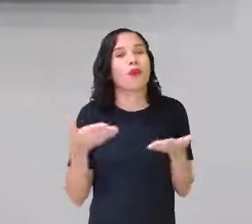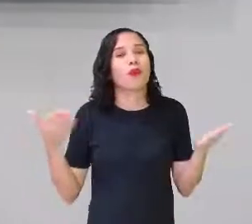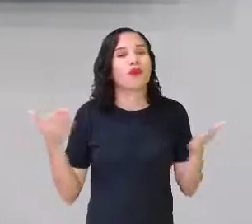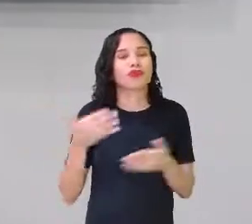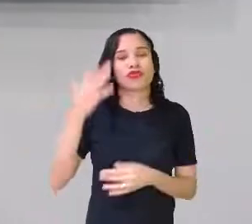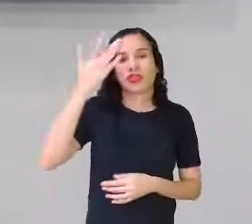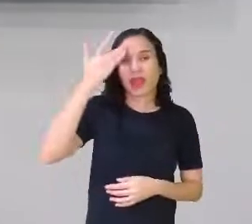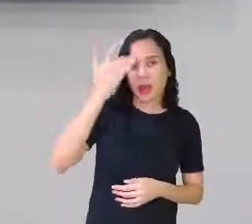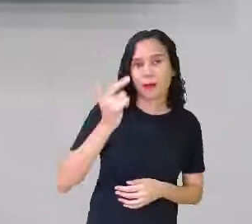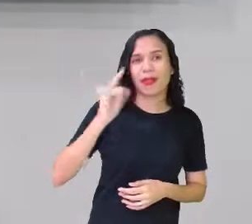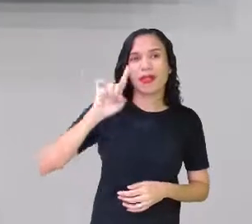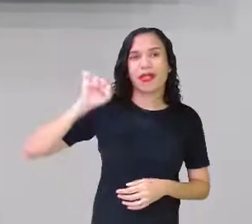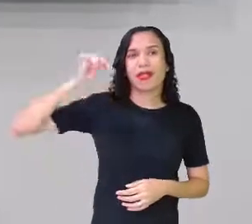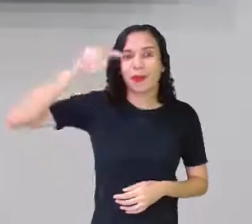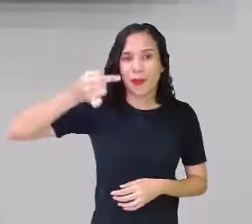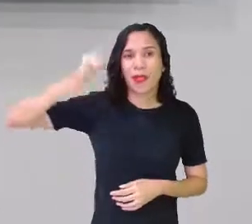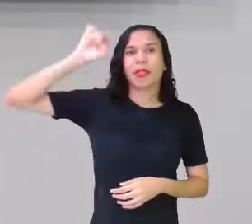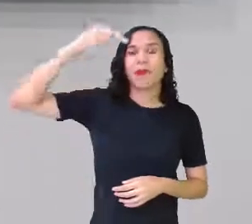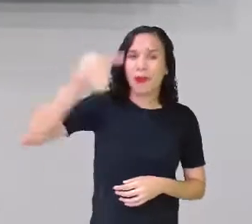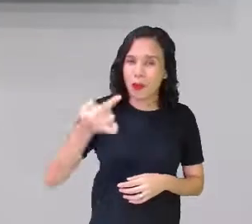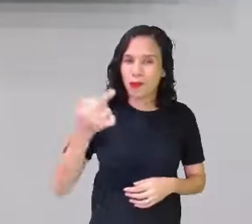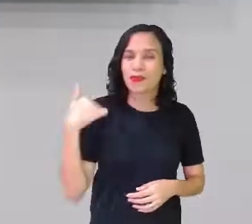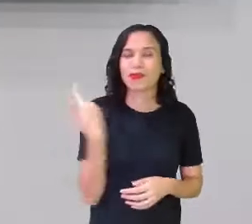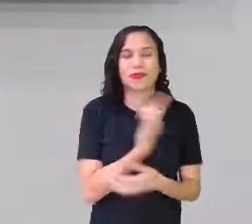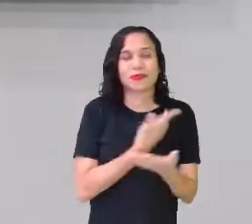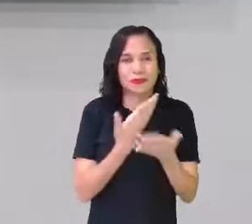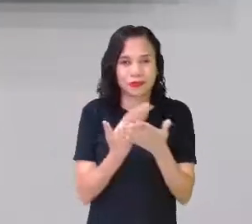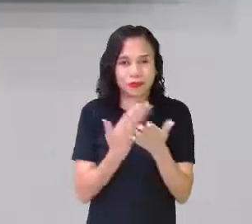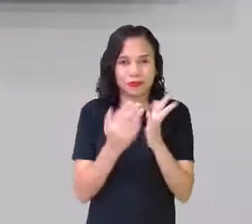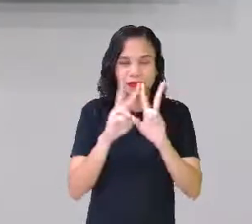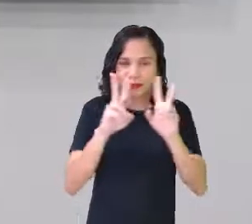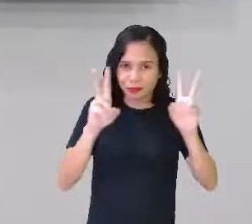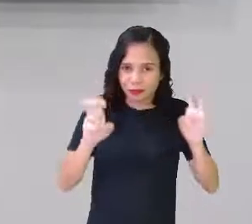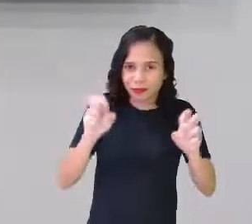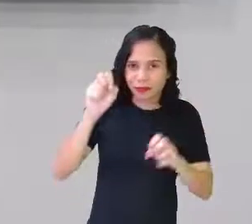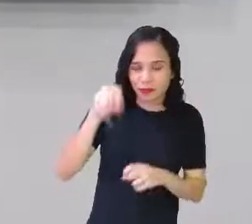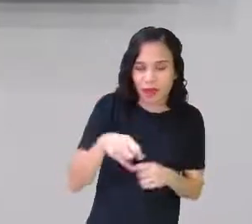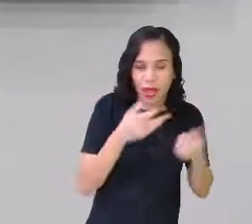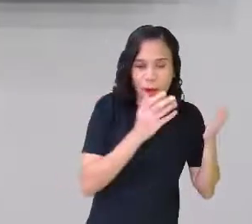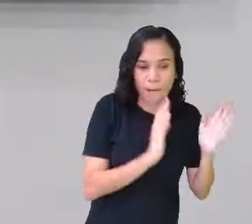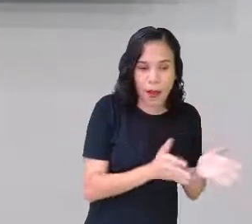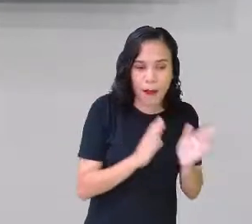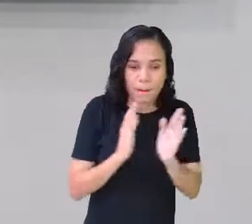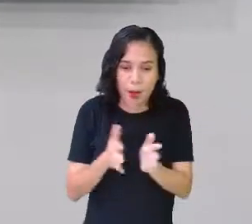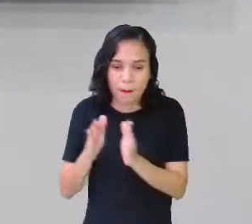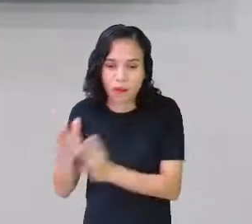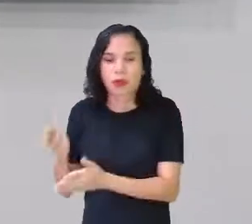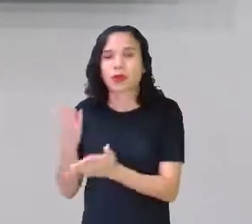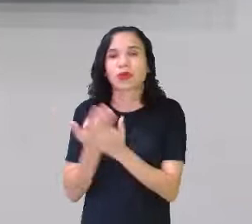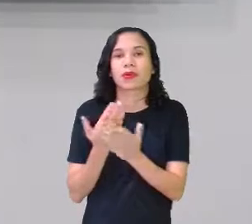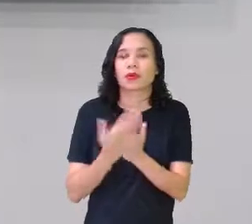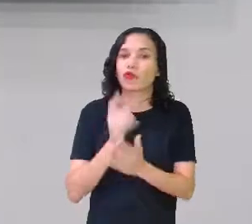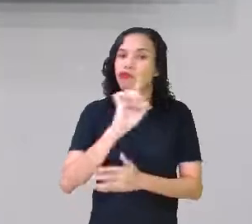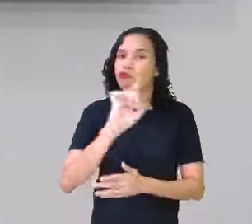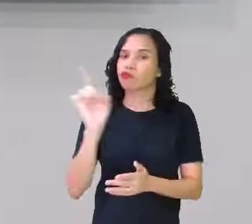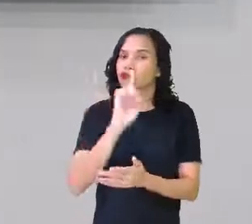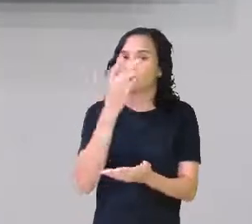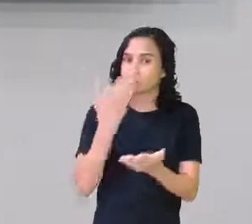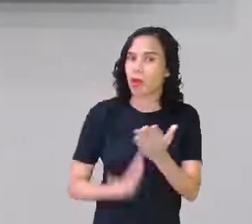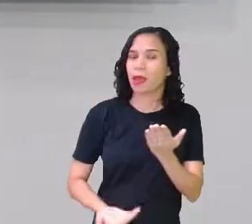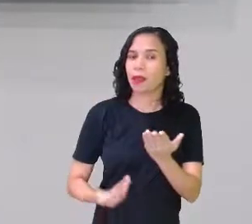Hoje, amanhã e depois, eu vou trabalhar esse assunto aqui, isso mesmo. É uma sequência de aulas, não perde,